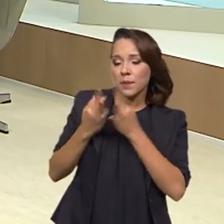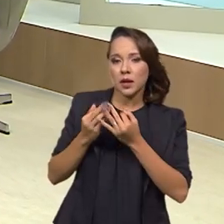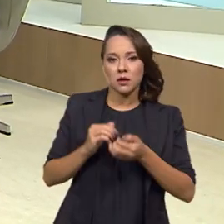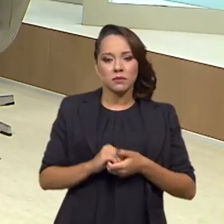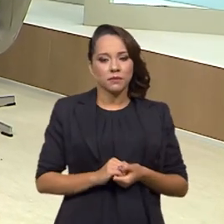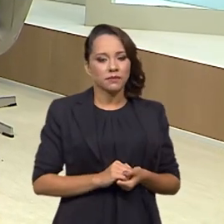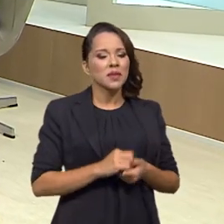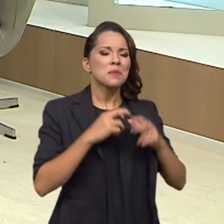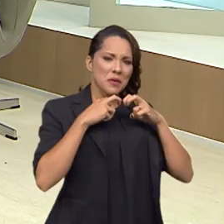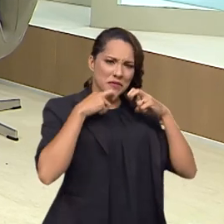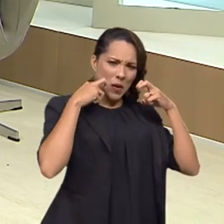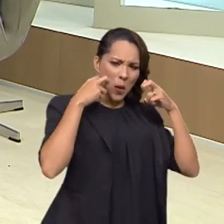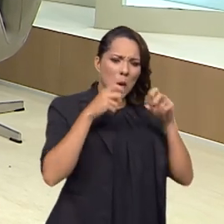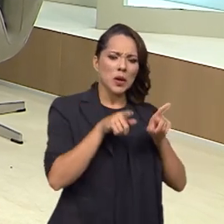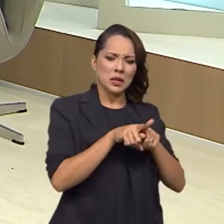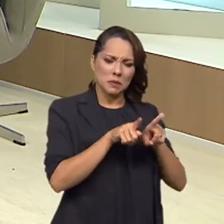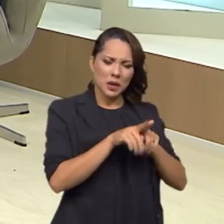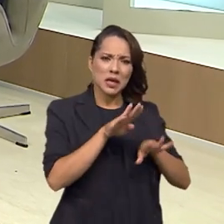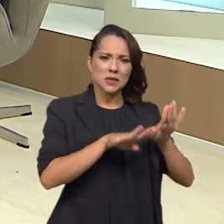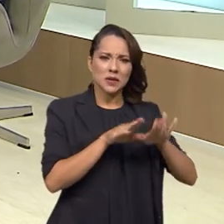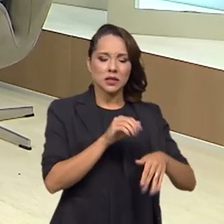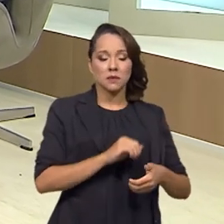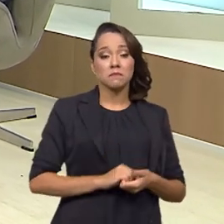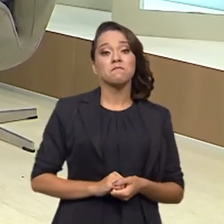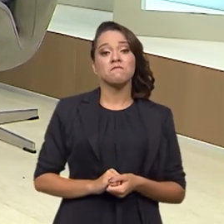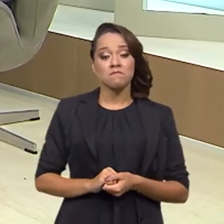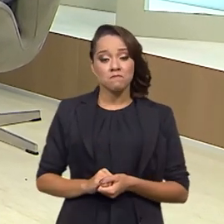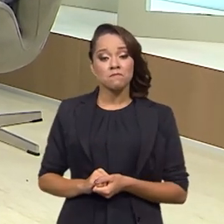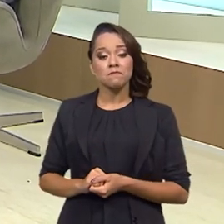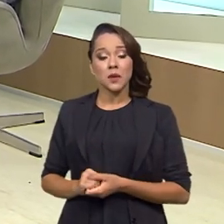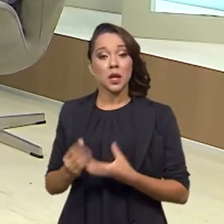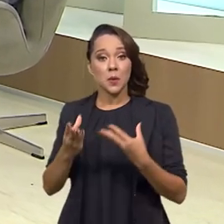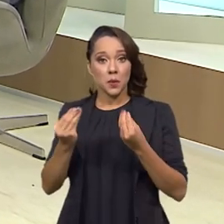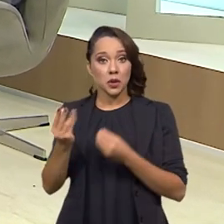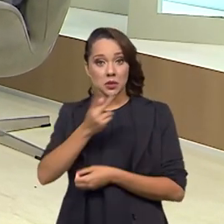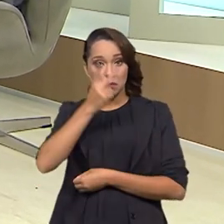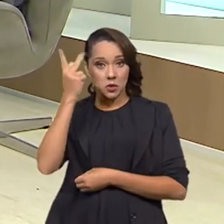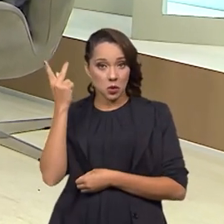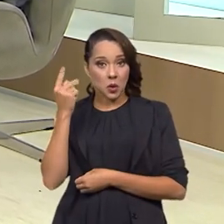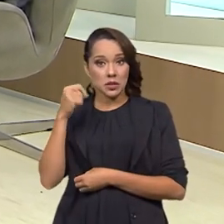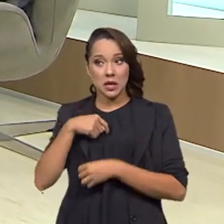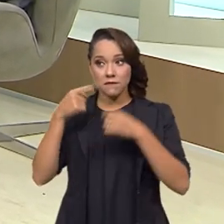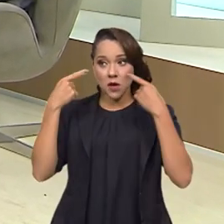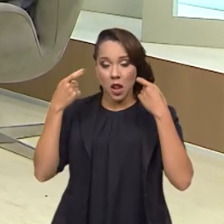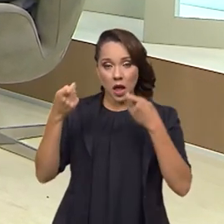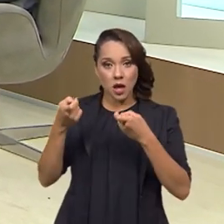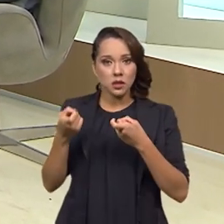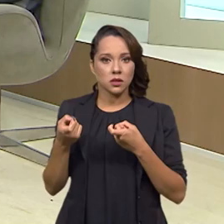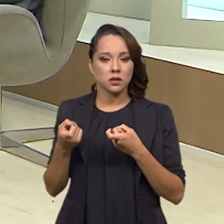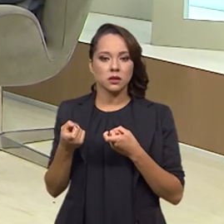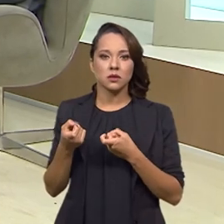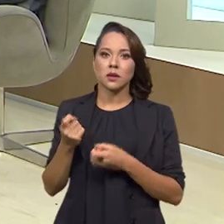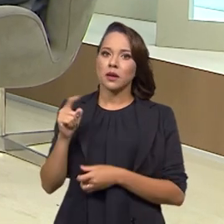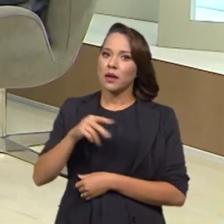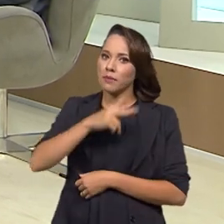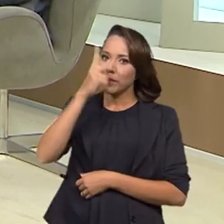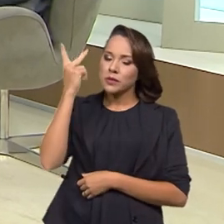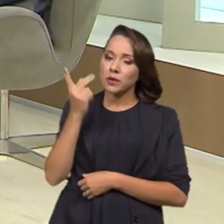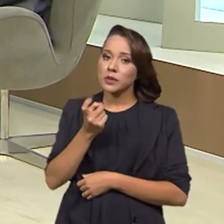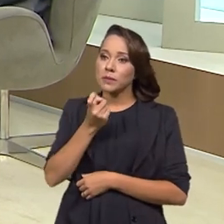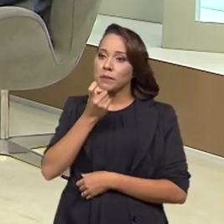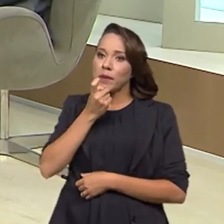maioria das pessoas que cometem essa violência são pessoas